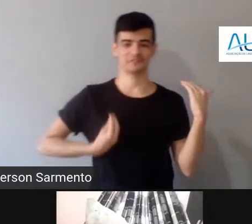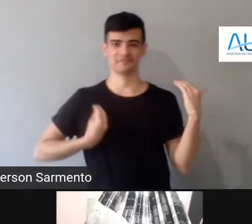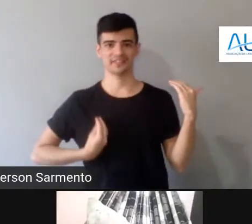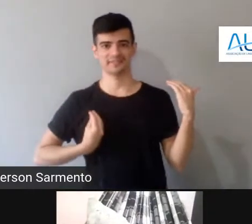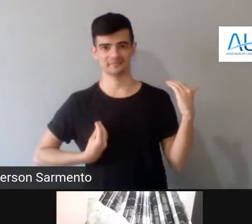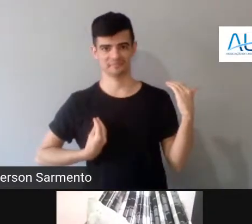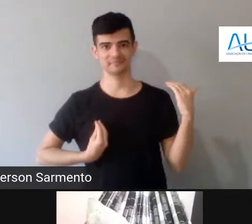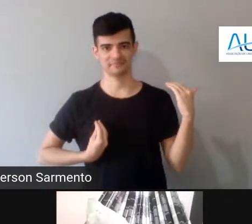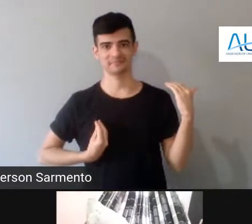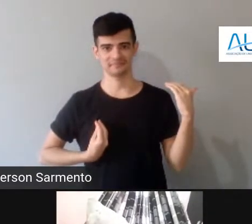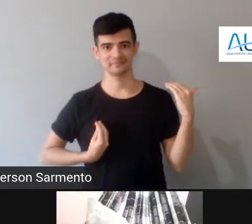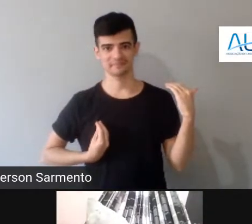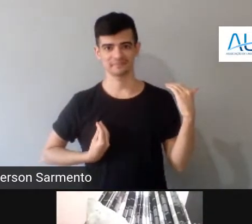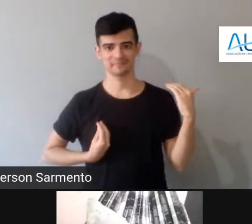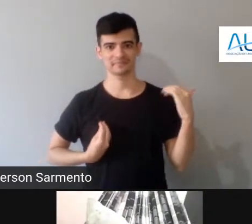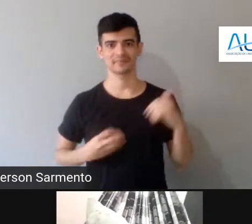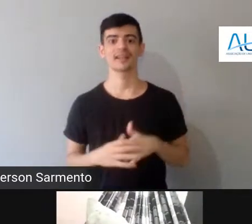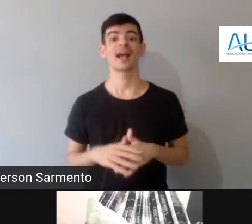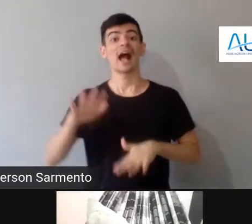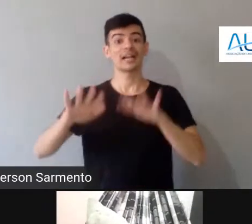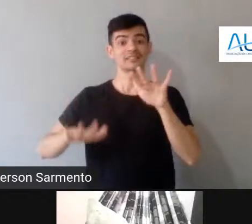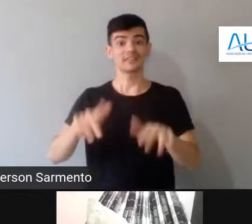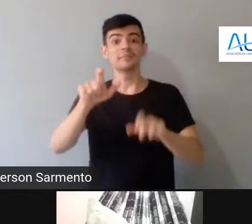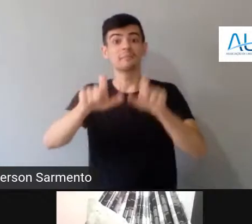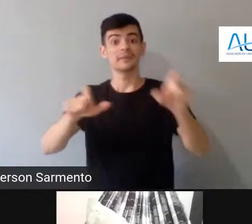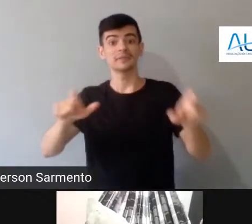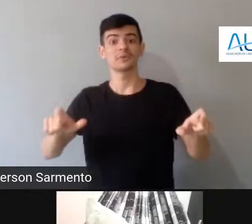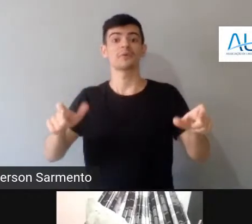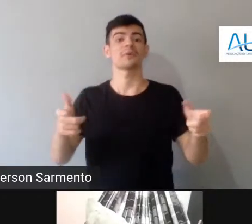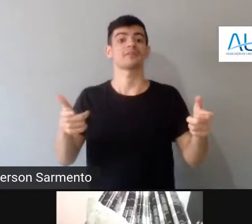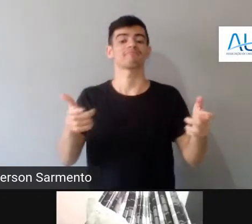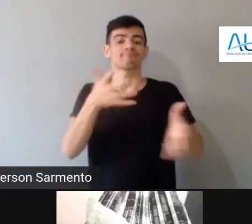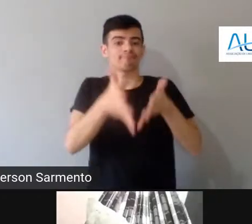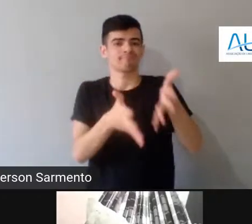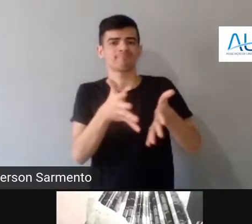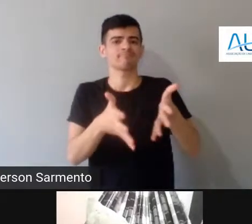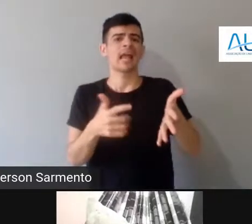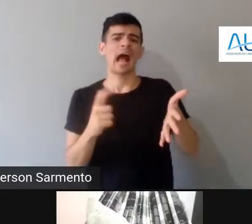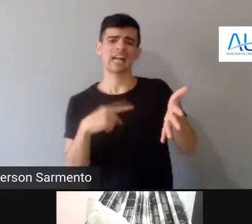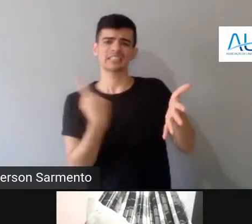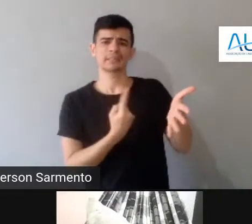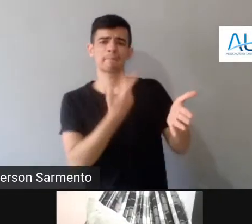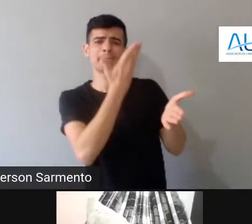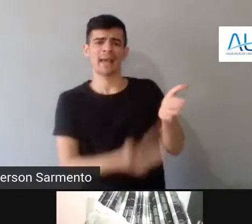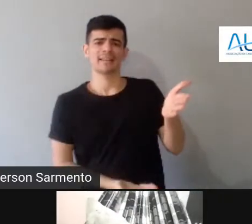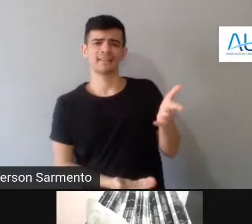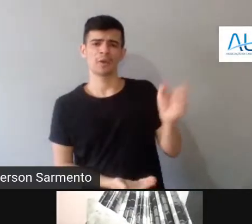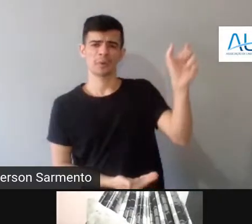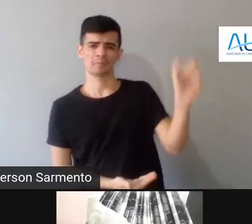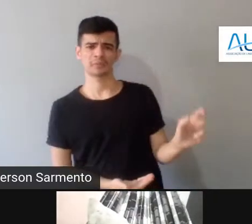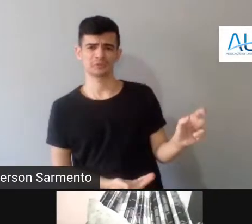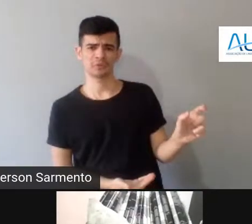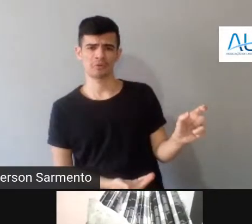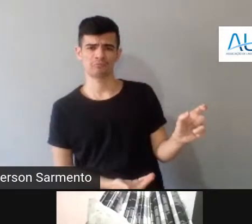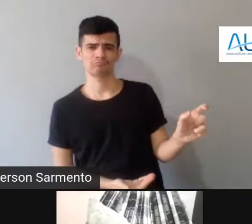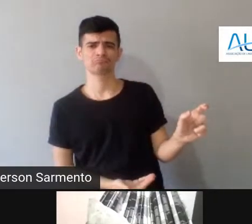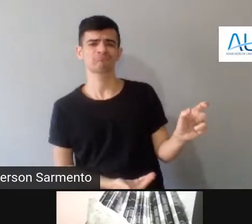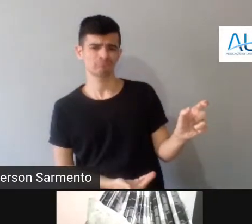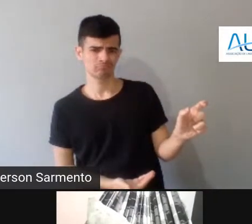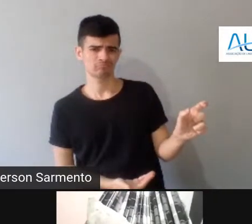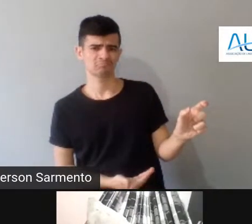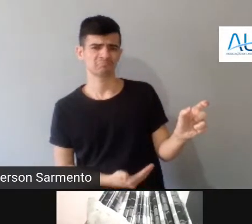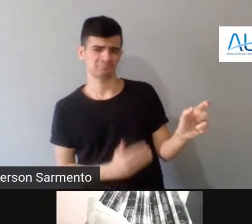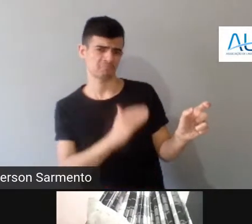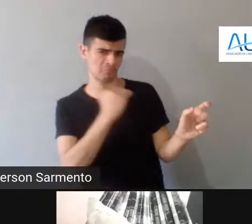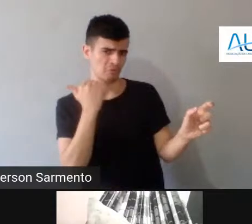perdemos o fulano, né? Assim, para nós, perdemos uma dimensionalidade